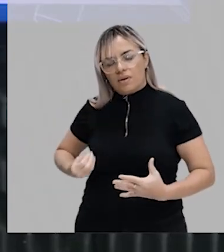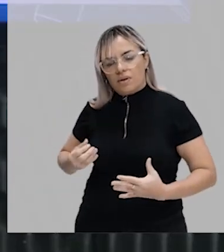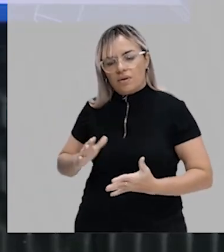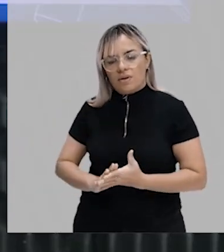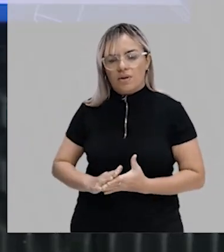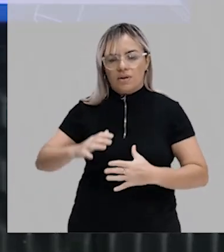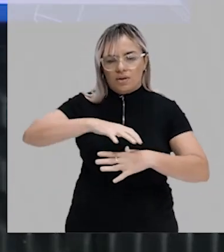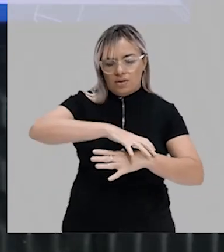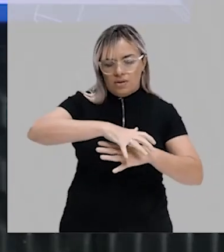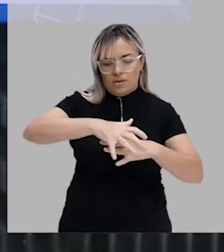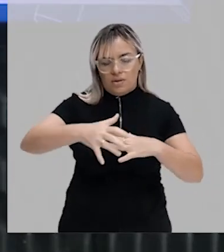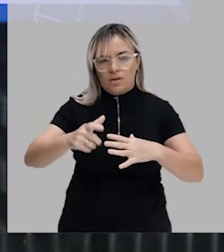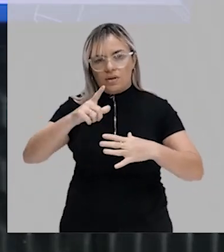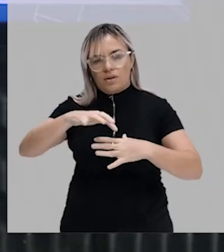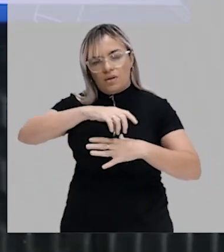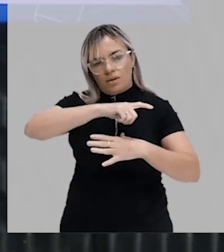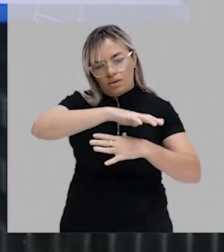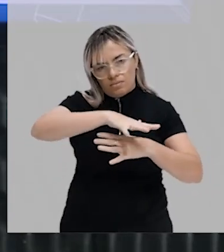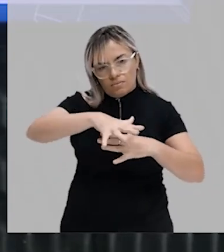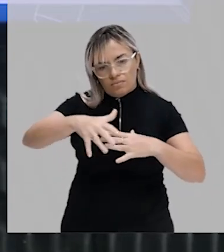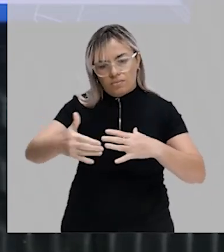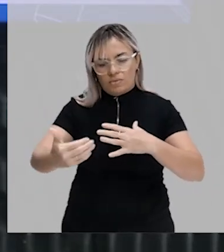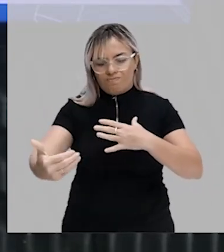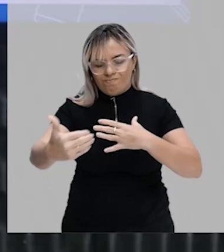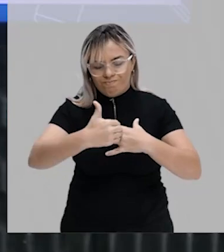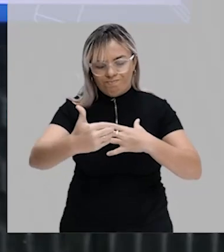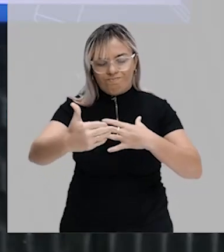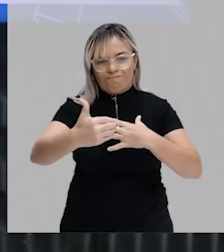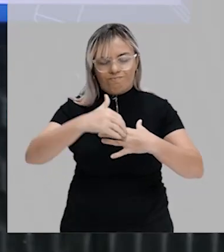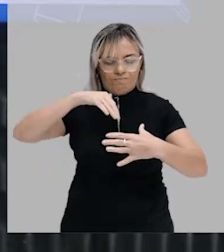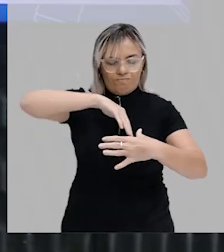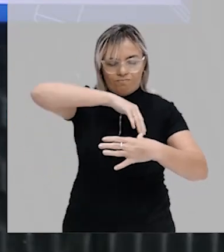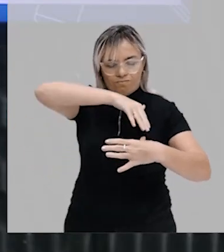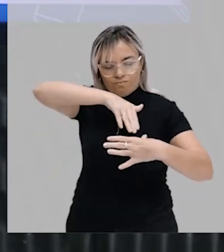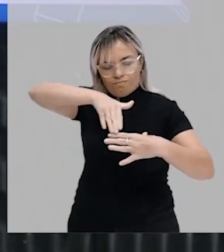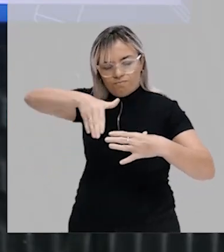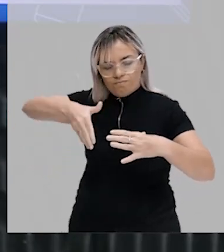biológicas, elas promoviam a delimitação de um espaço.